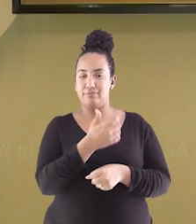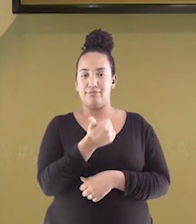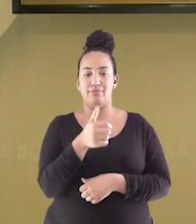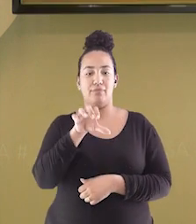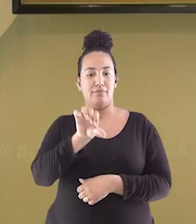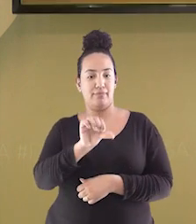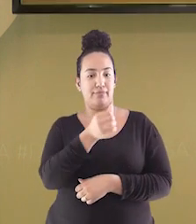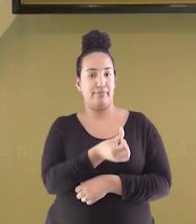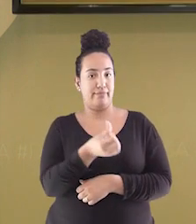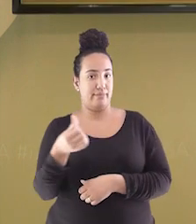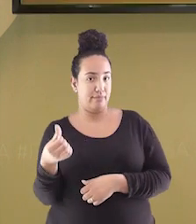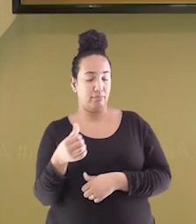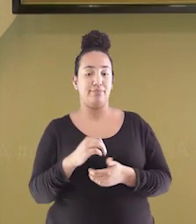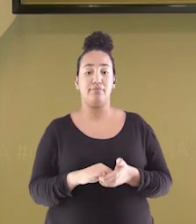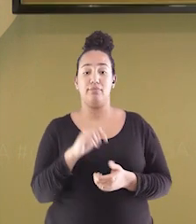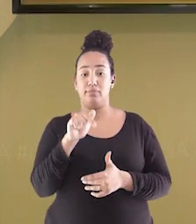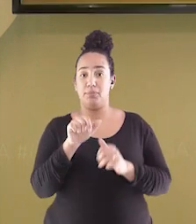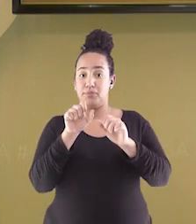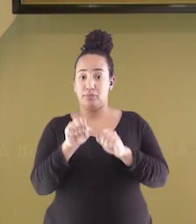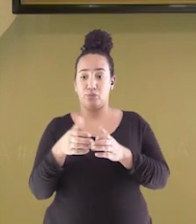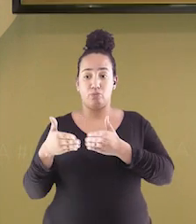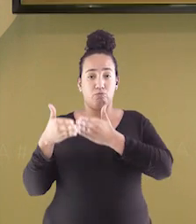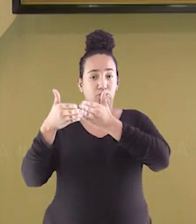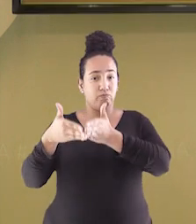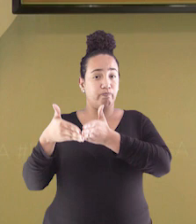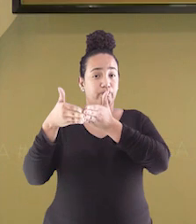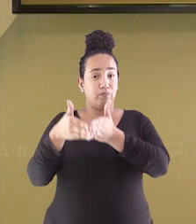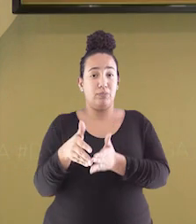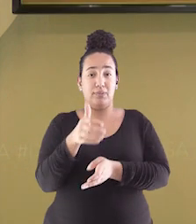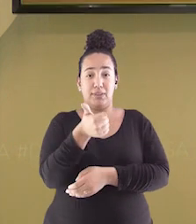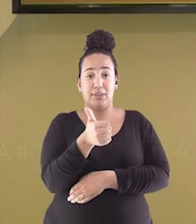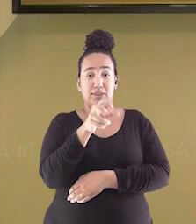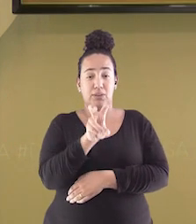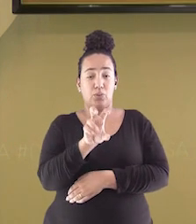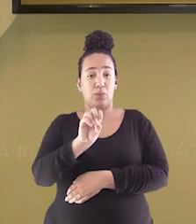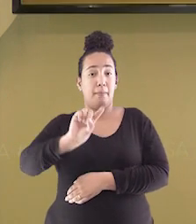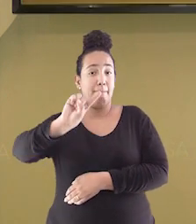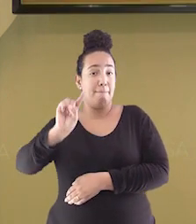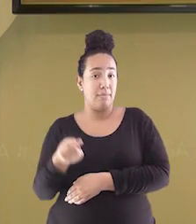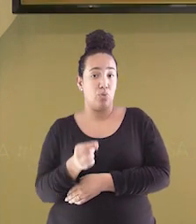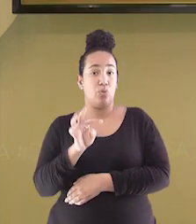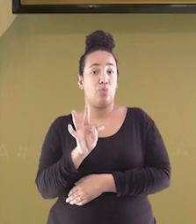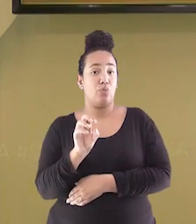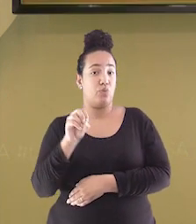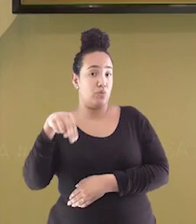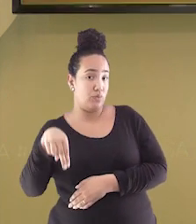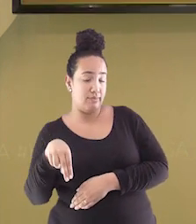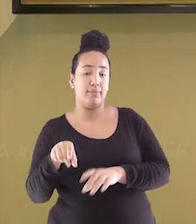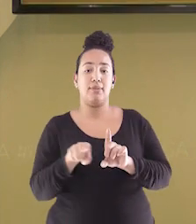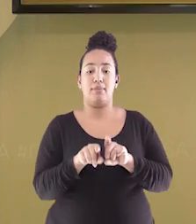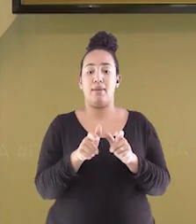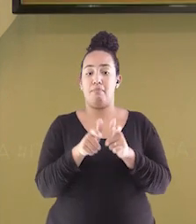1966, podia receber navios de 150 mil toneladas, embora